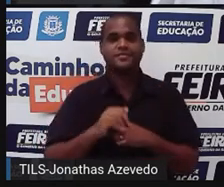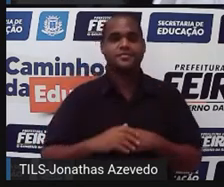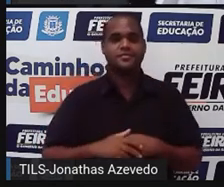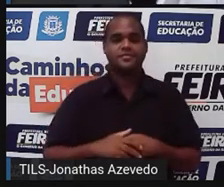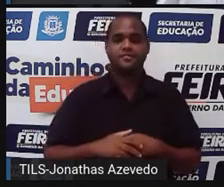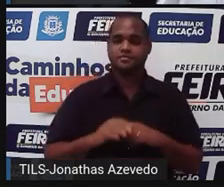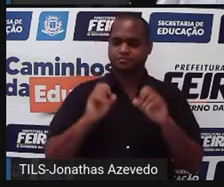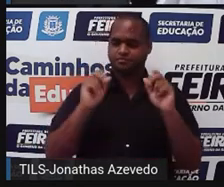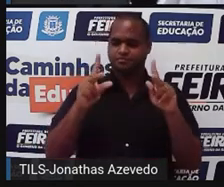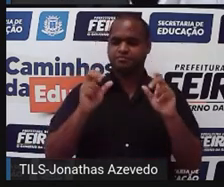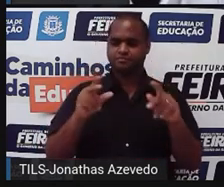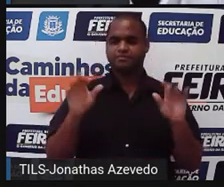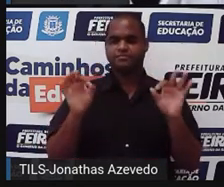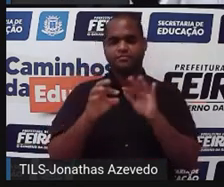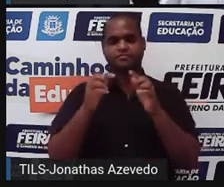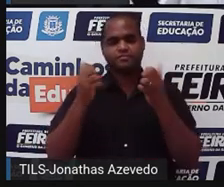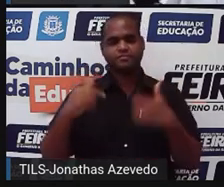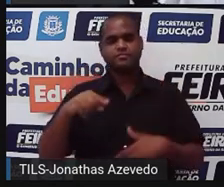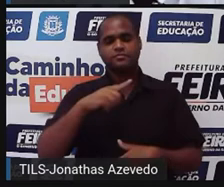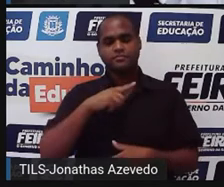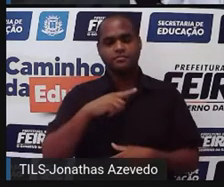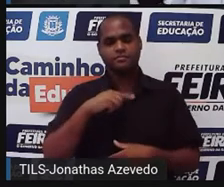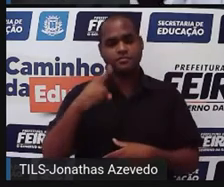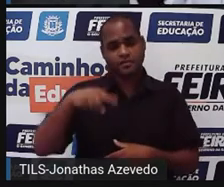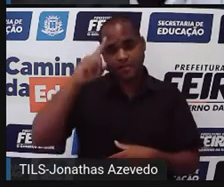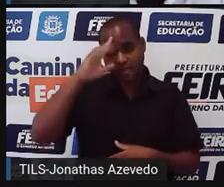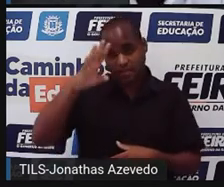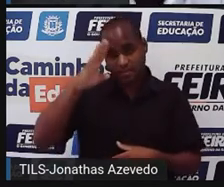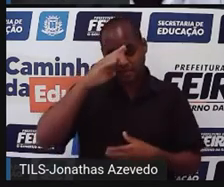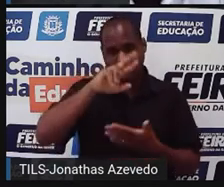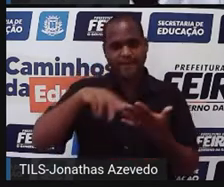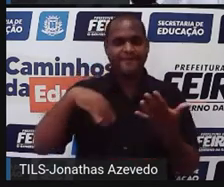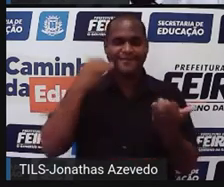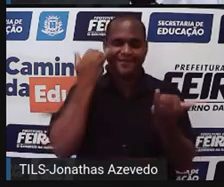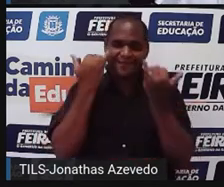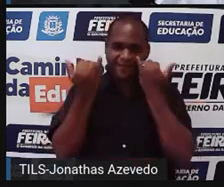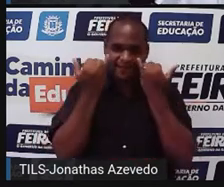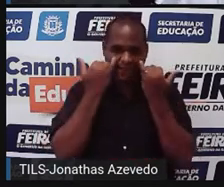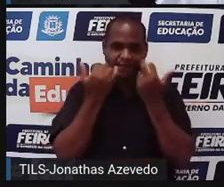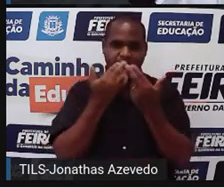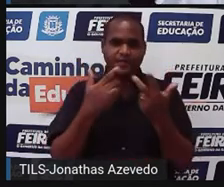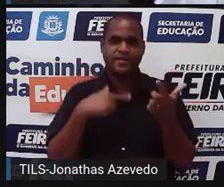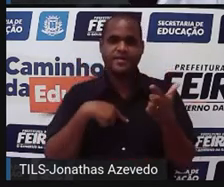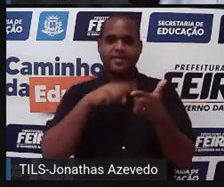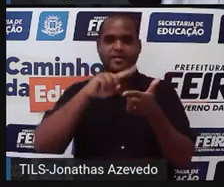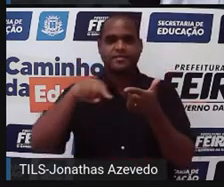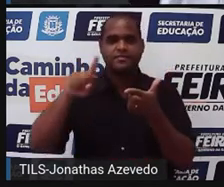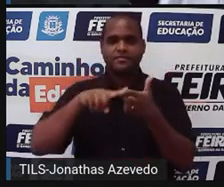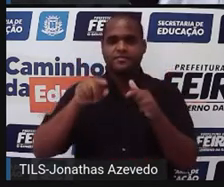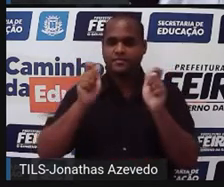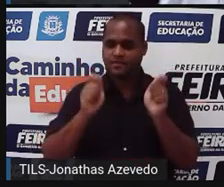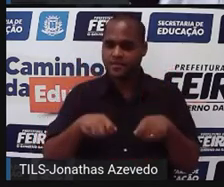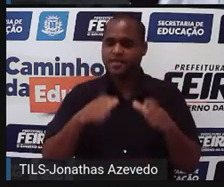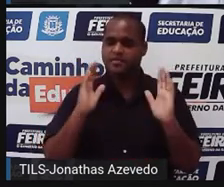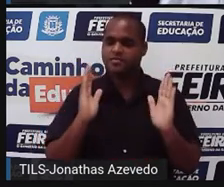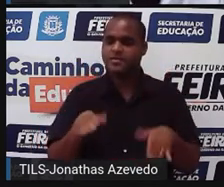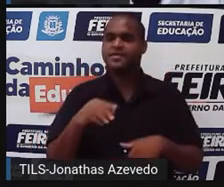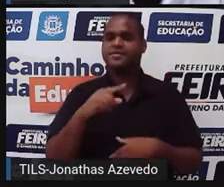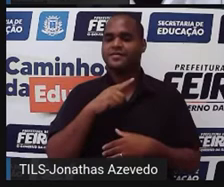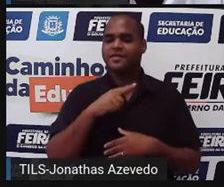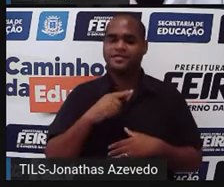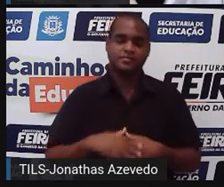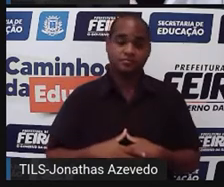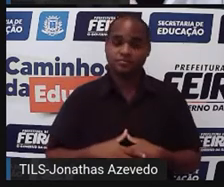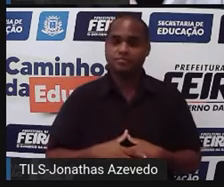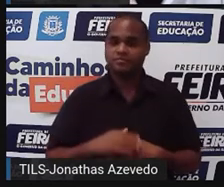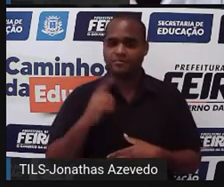Pronto, então aqui a gente tem as principais informações do problema anotados aí. E aí a